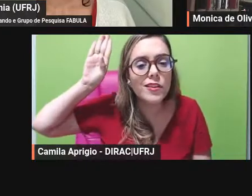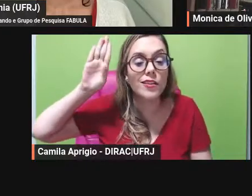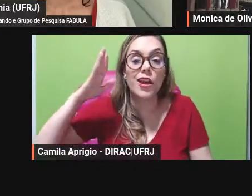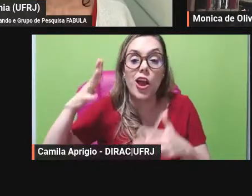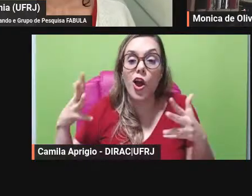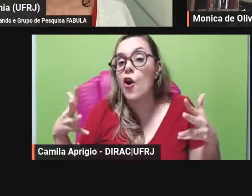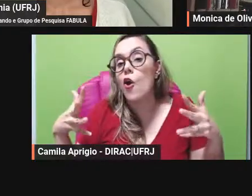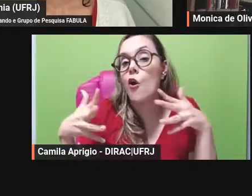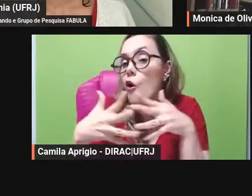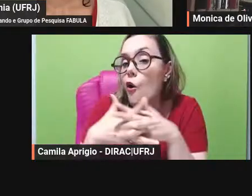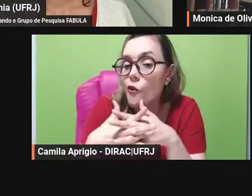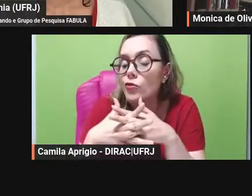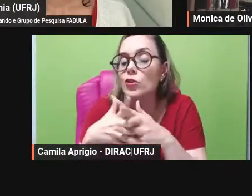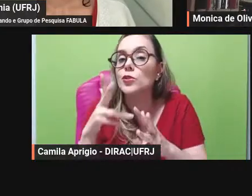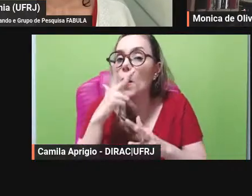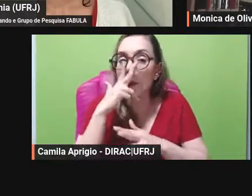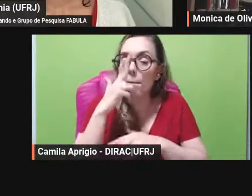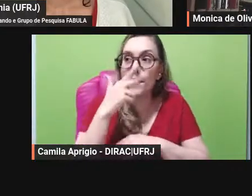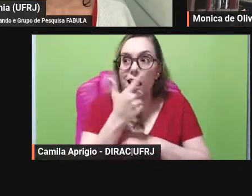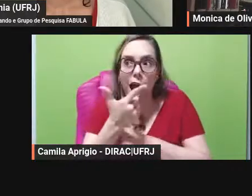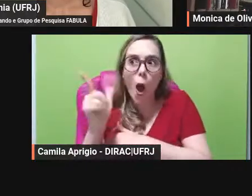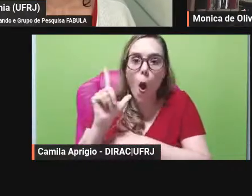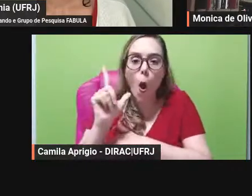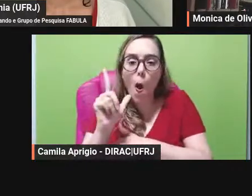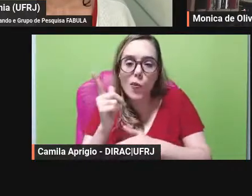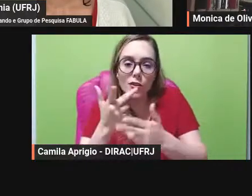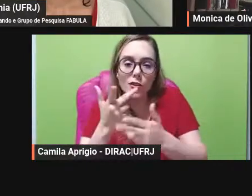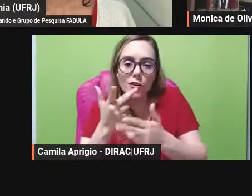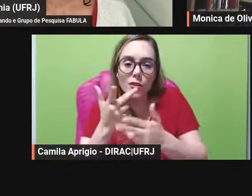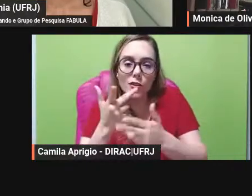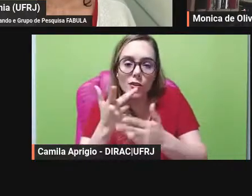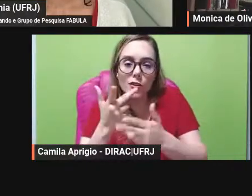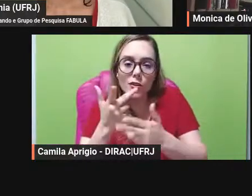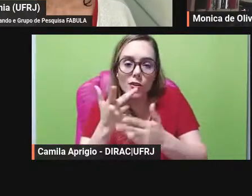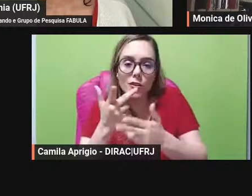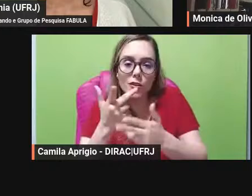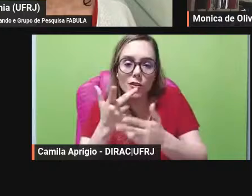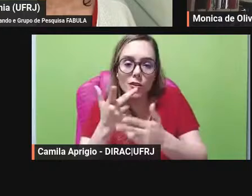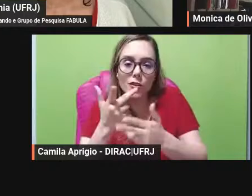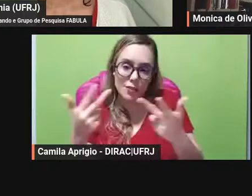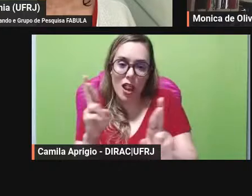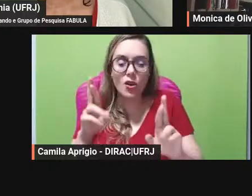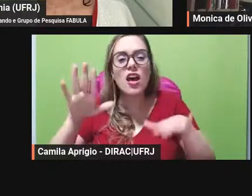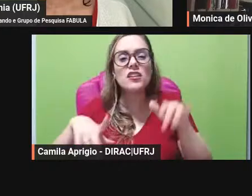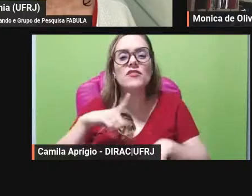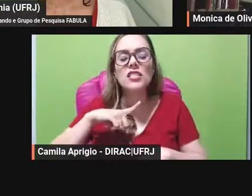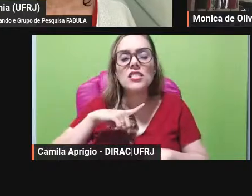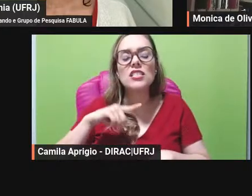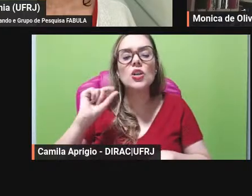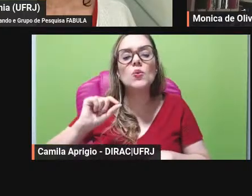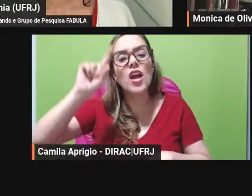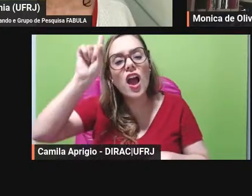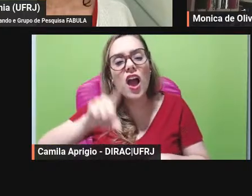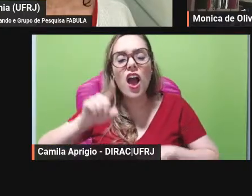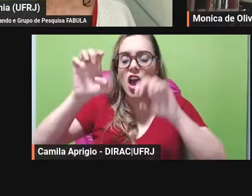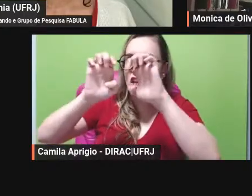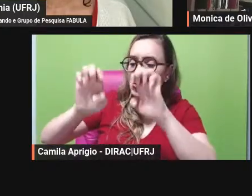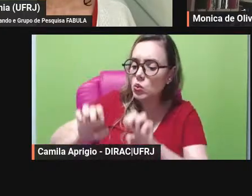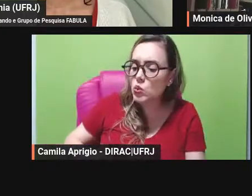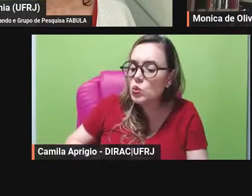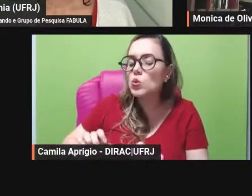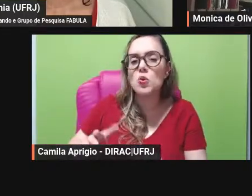narrativa qualquer essa especificidade essa estrutura sólida e milenar